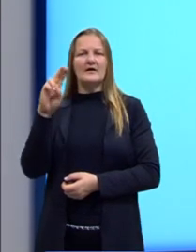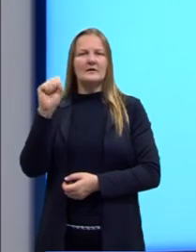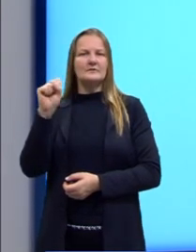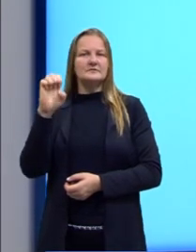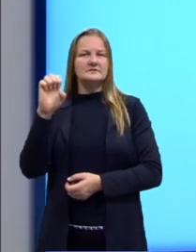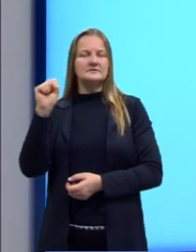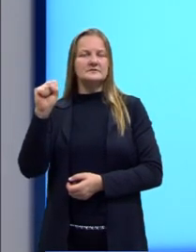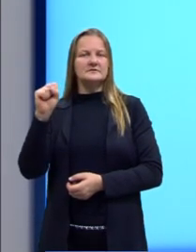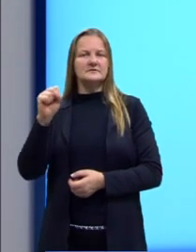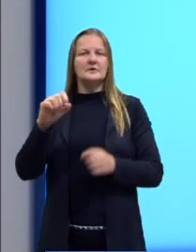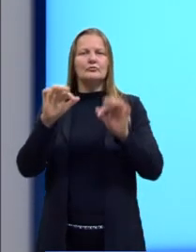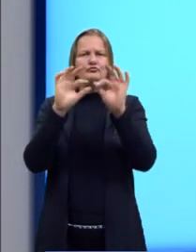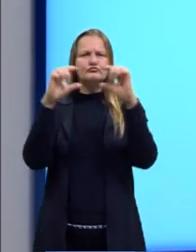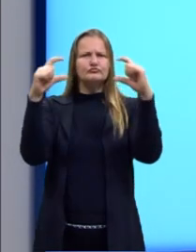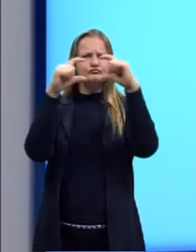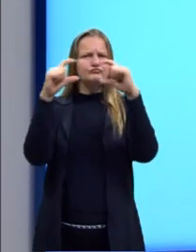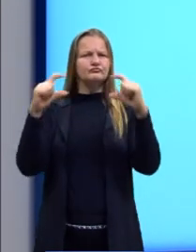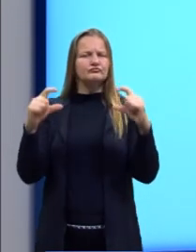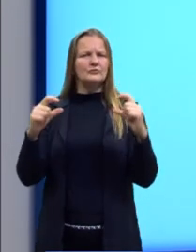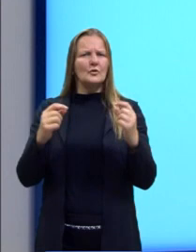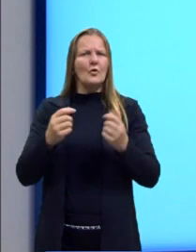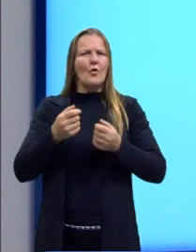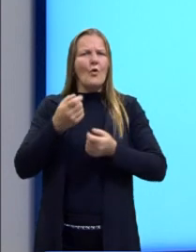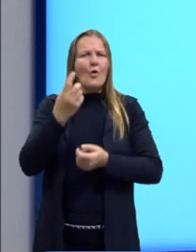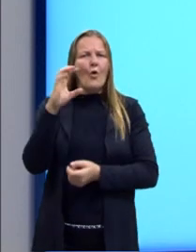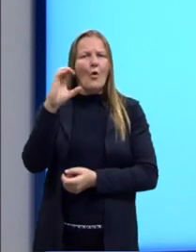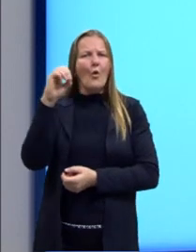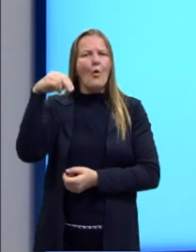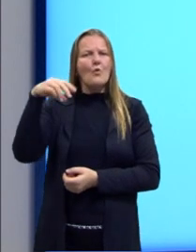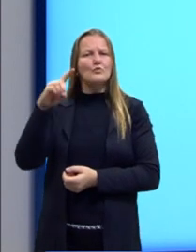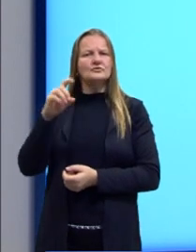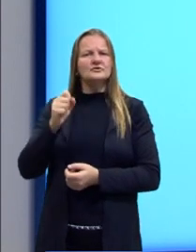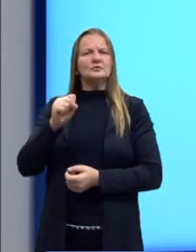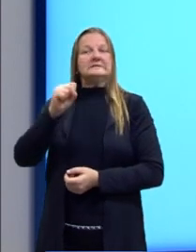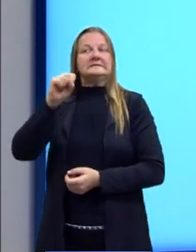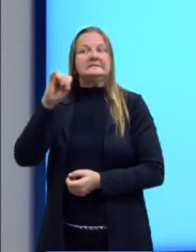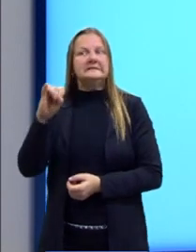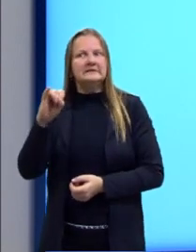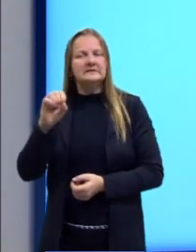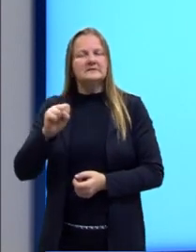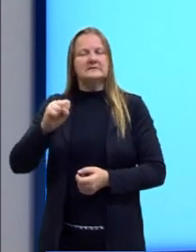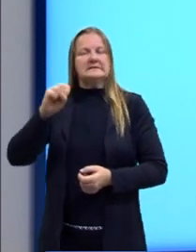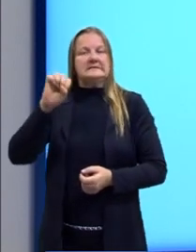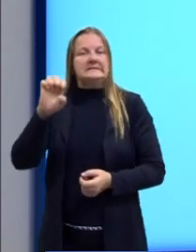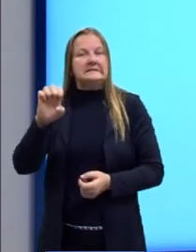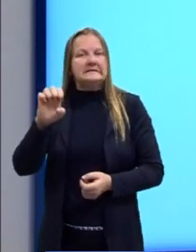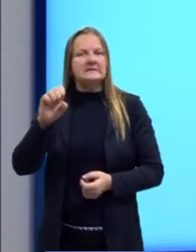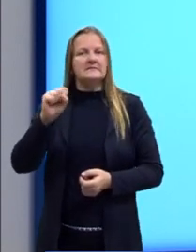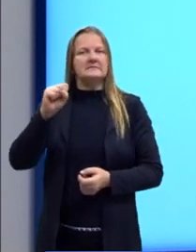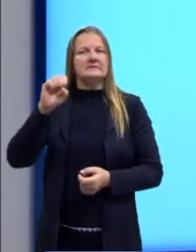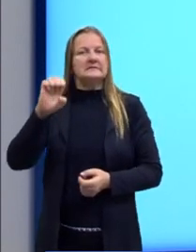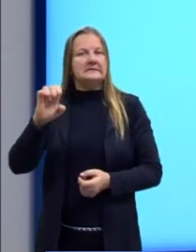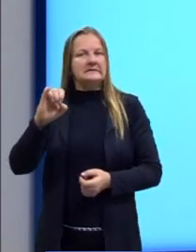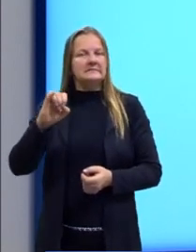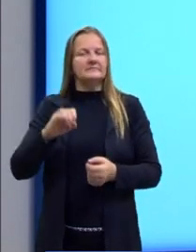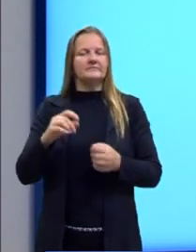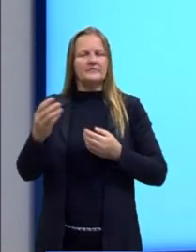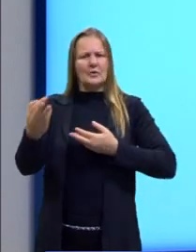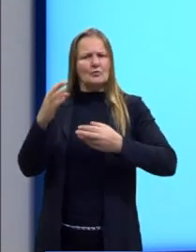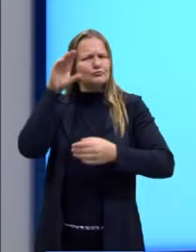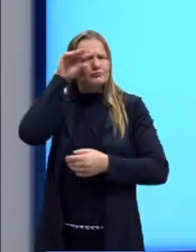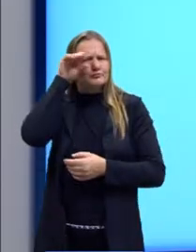ou seja, elas estabelecem uma condição para que algo aconteça. Vocês vão observar